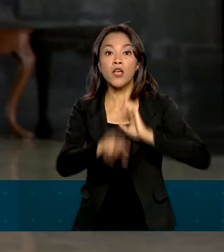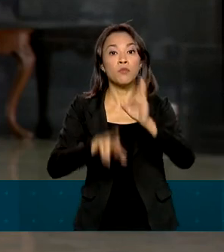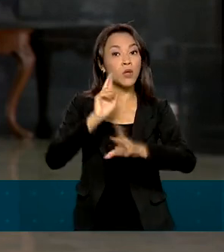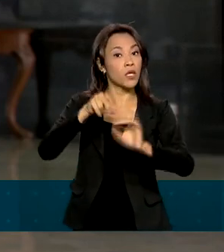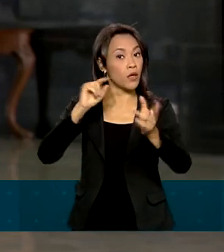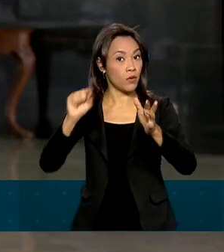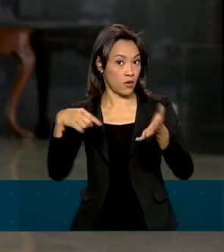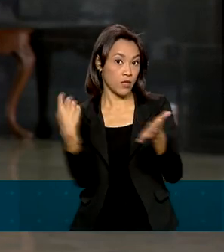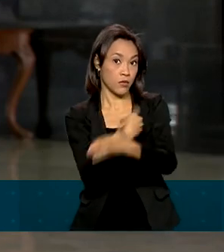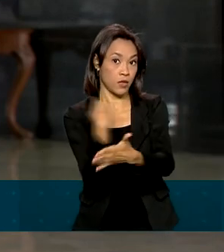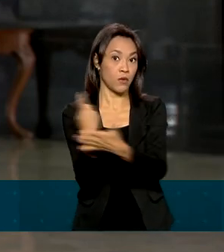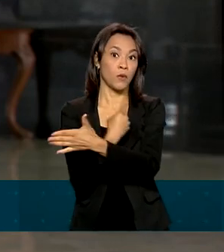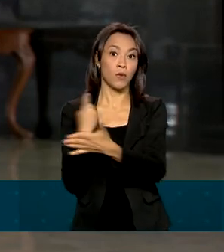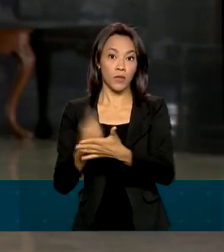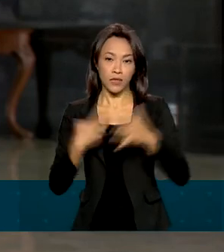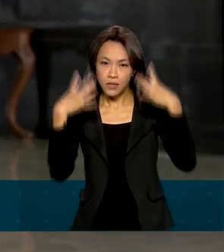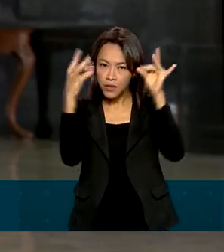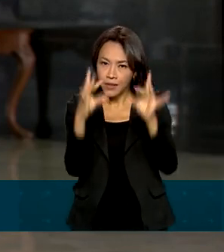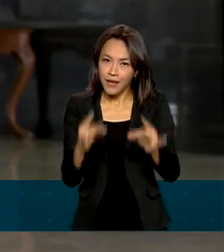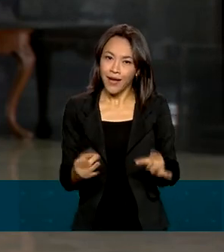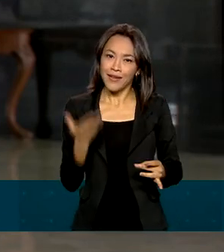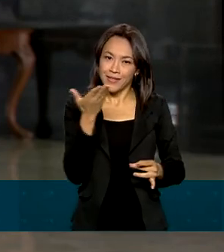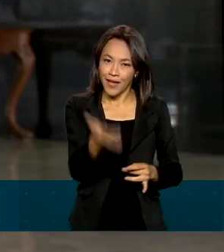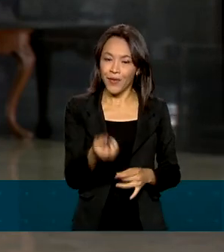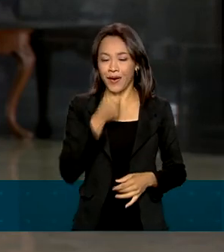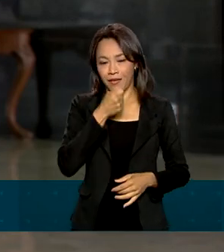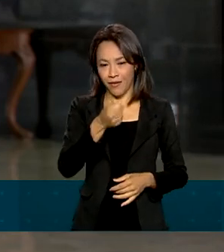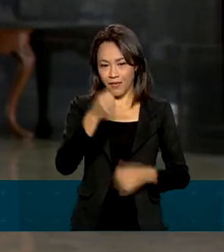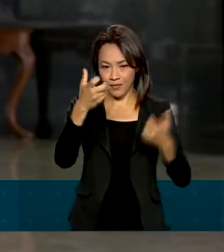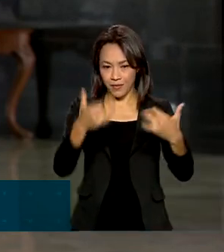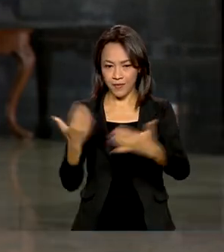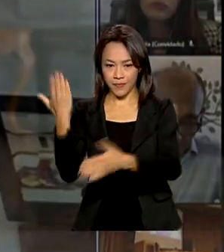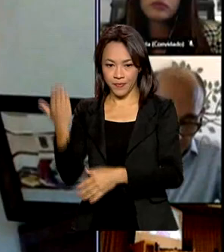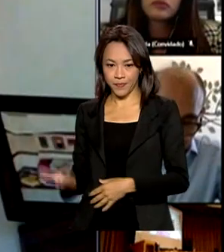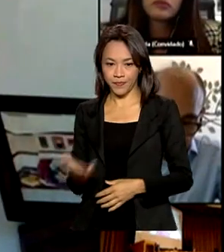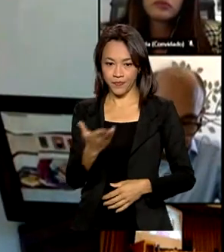Confira mais detalhes sobre esse assunto na reportagem de Luana Karen.